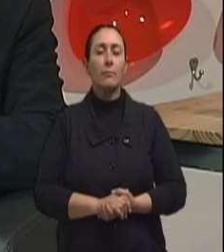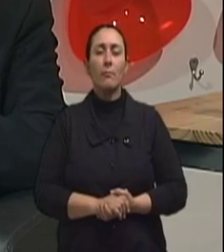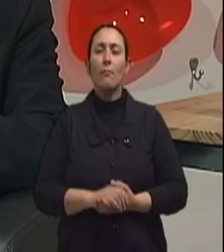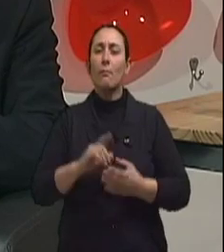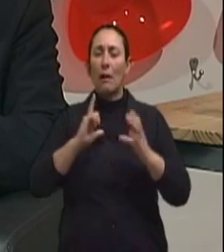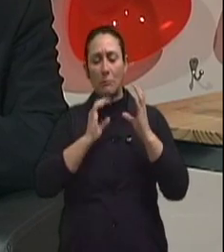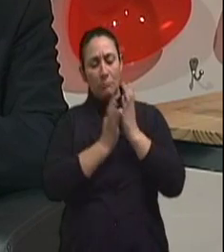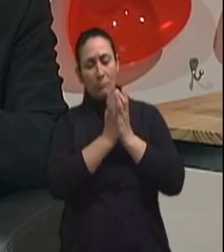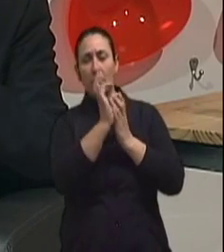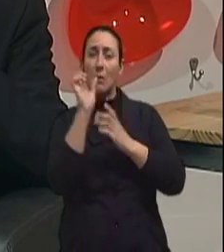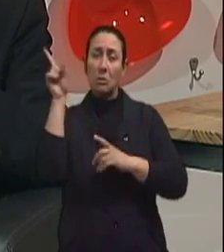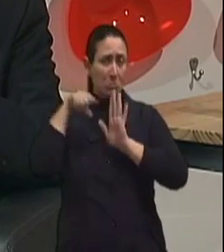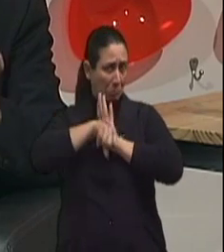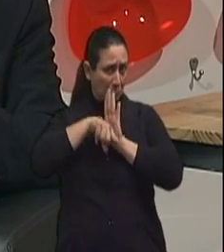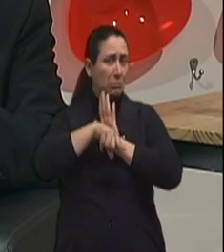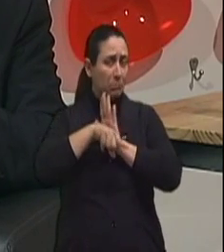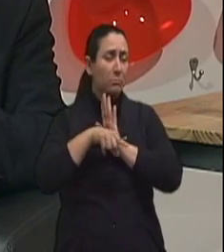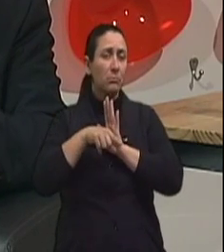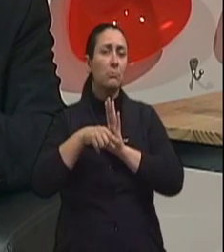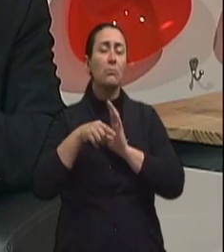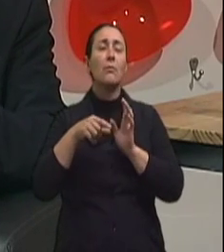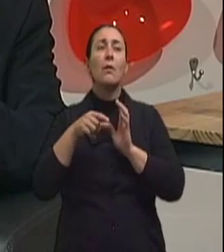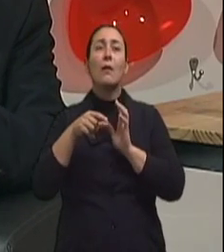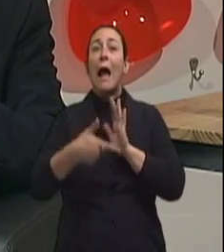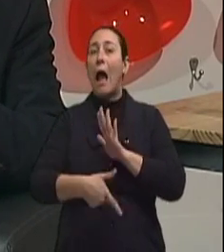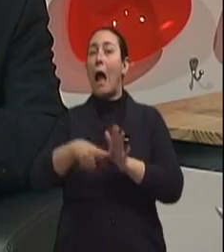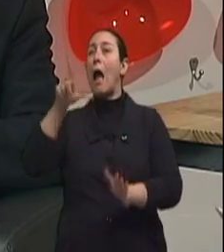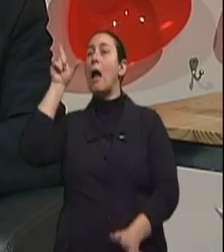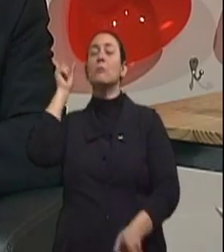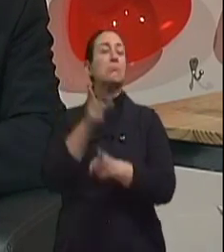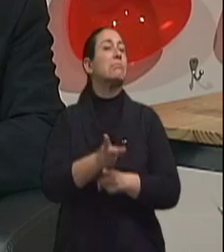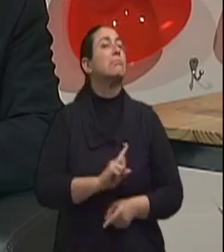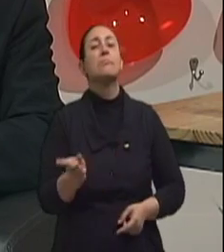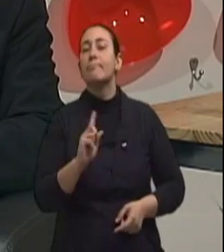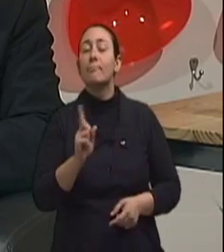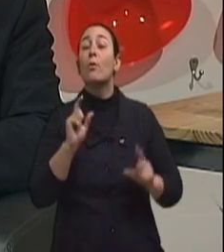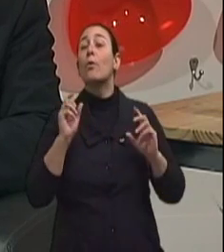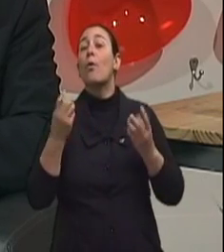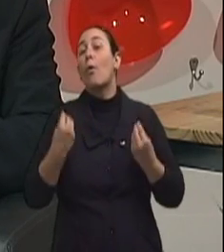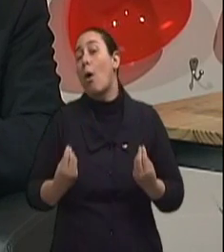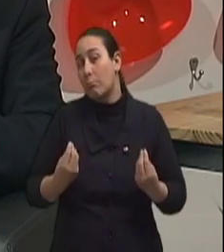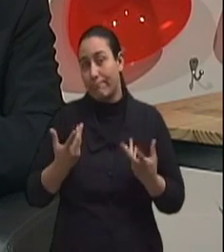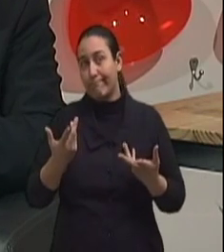O diagnóstico pelos sintomas, em geral, não é um diagnóstico precoce. Então, é importante salientar que